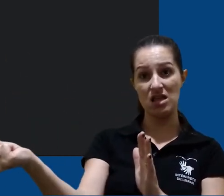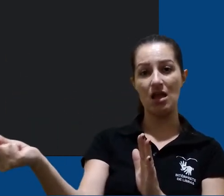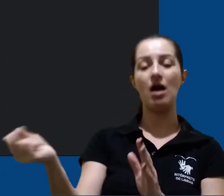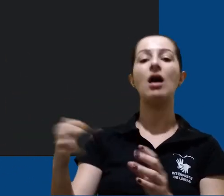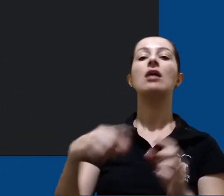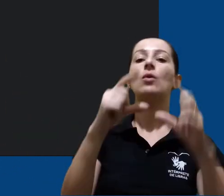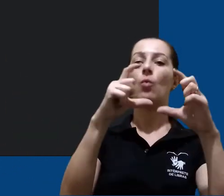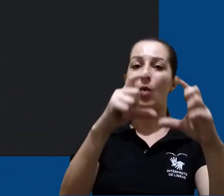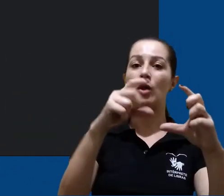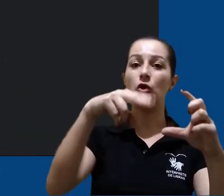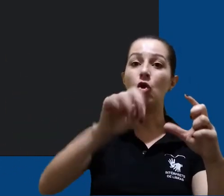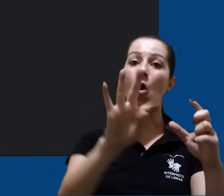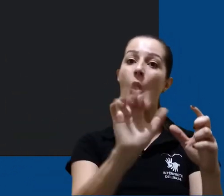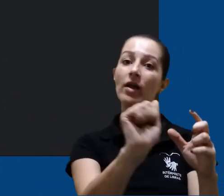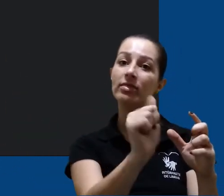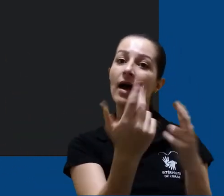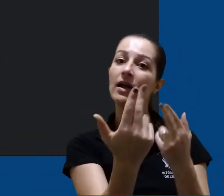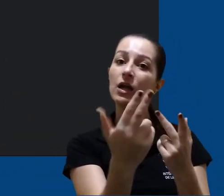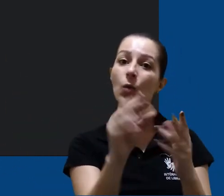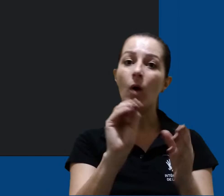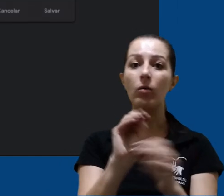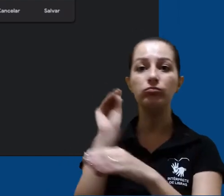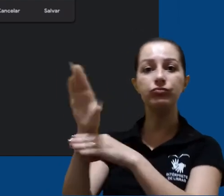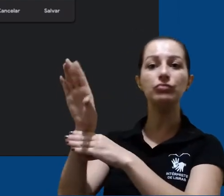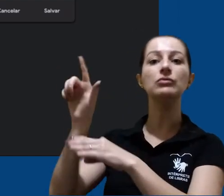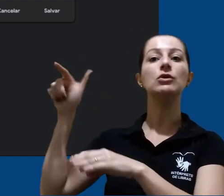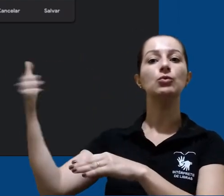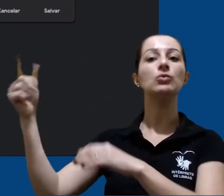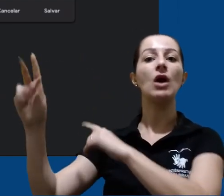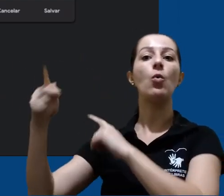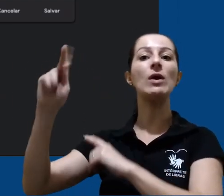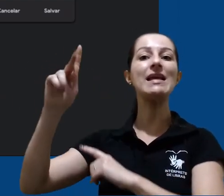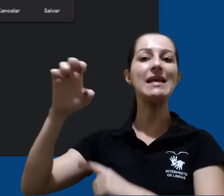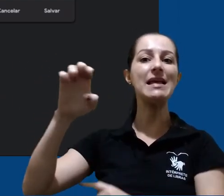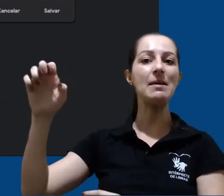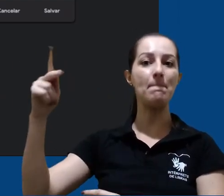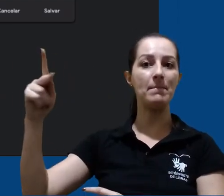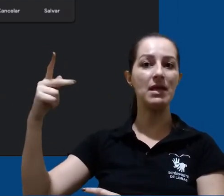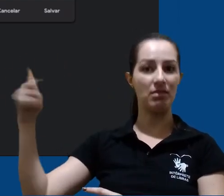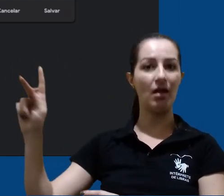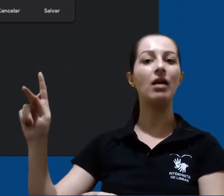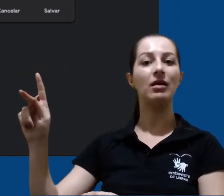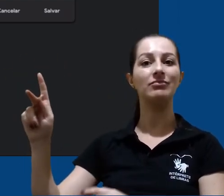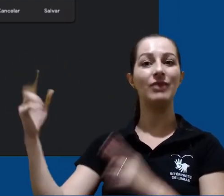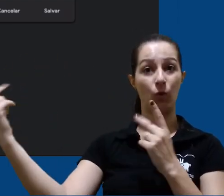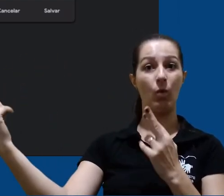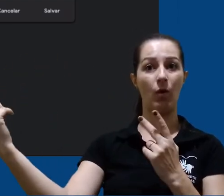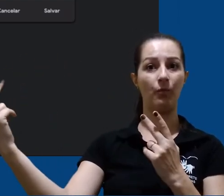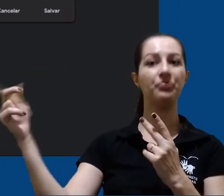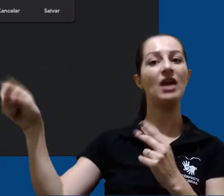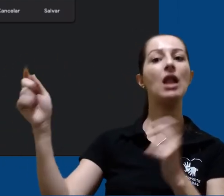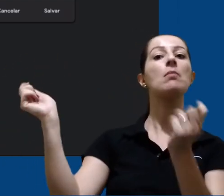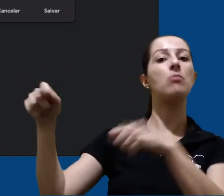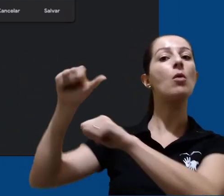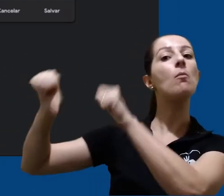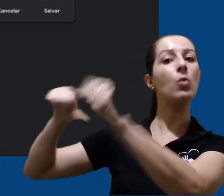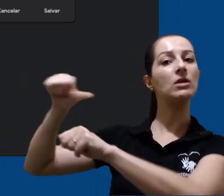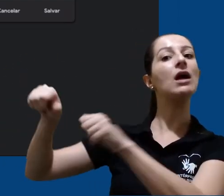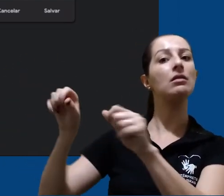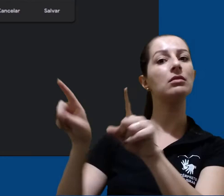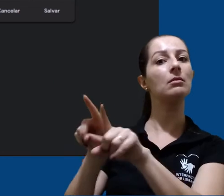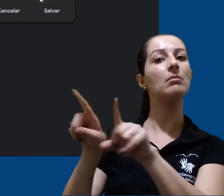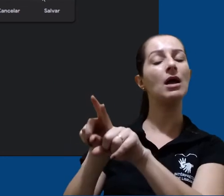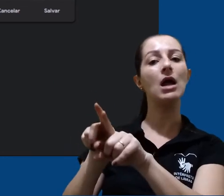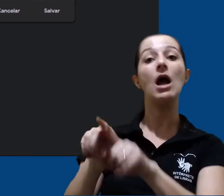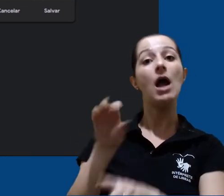mesma anotação aparecerá no Google Keep dela e ela poderá fazer alterações também. É uma opção muito interessante para